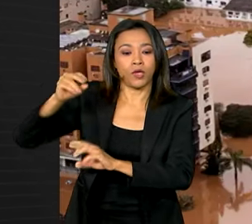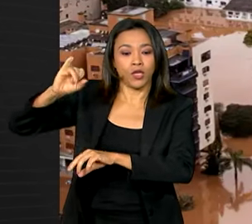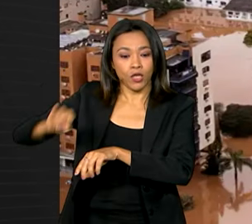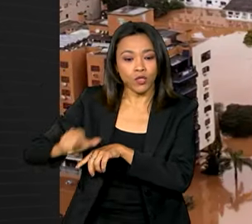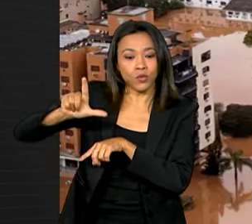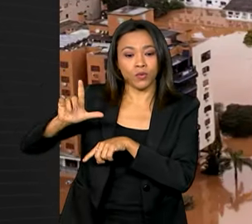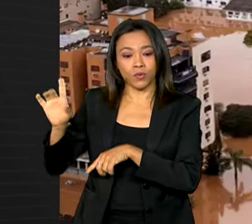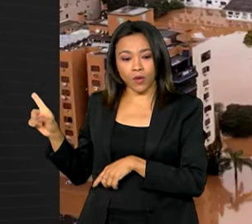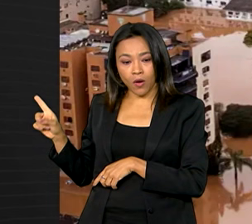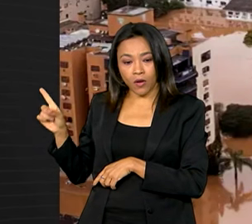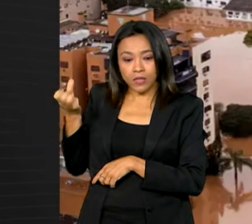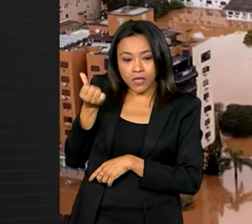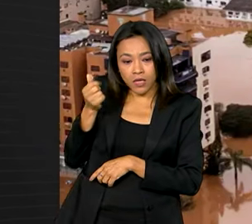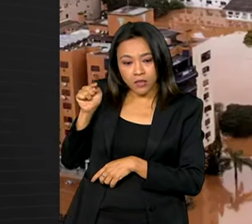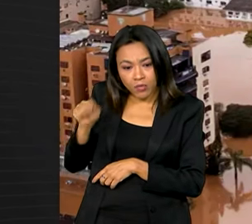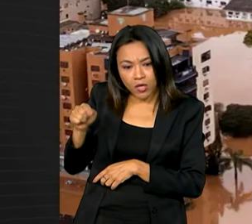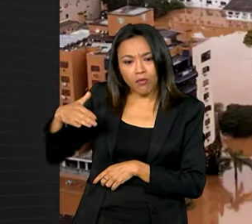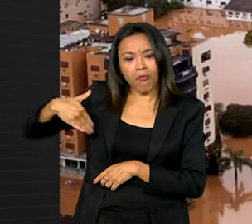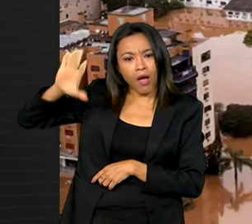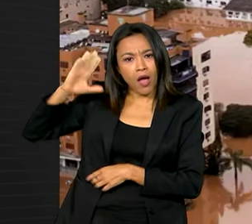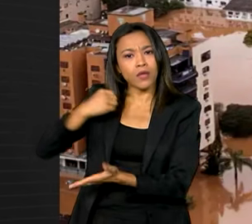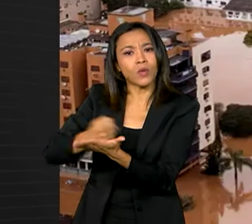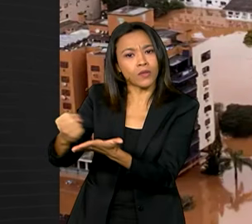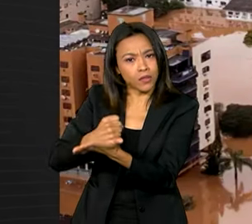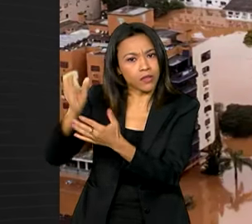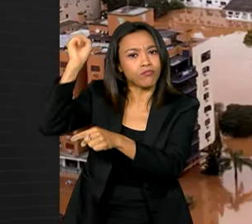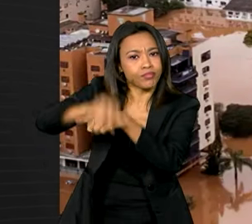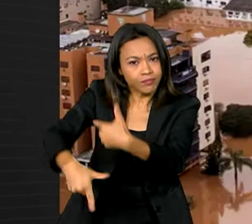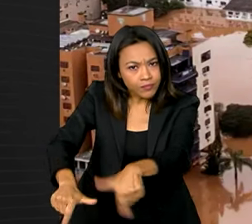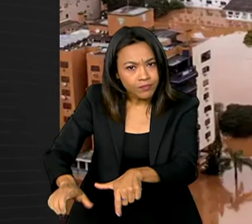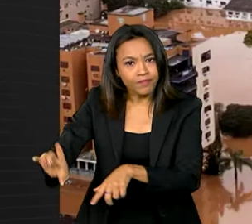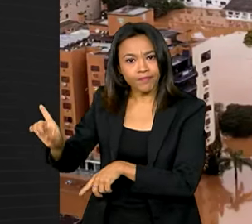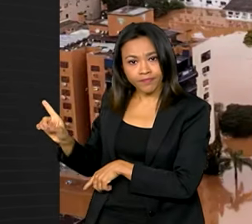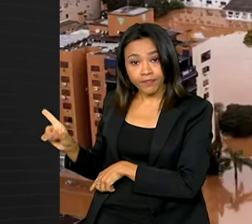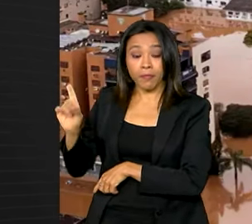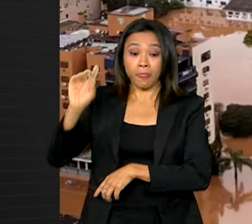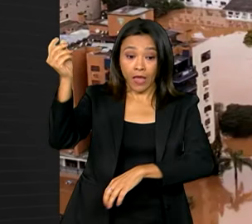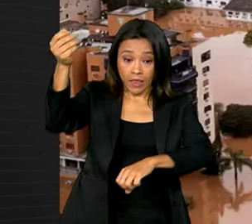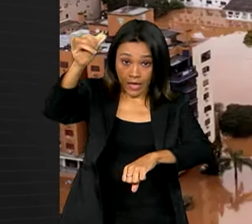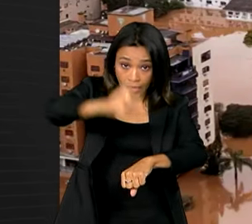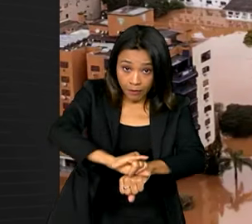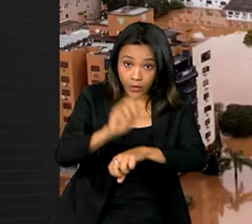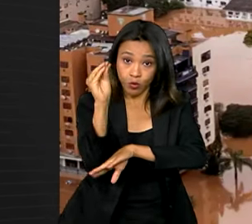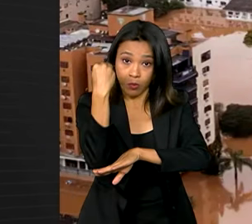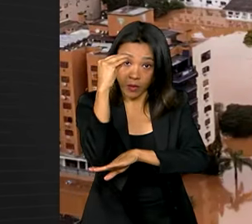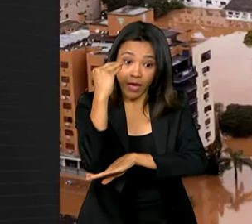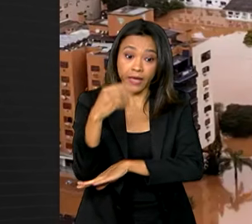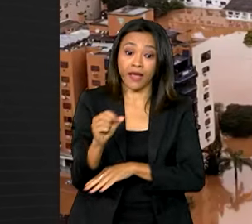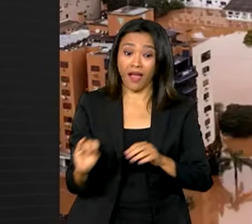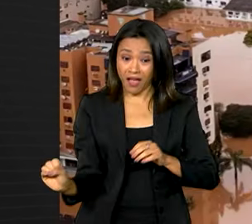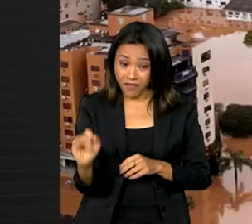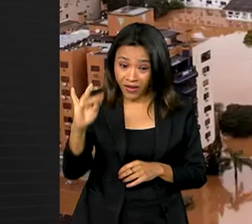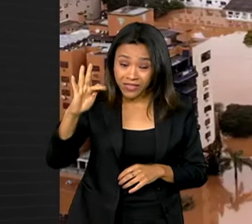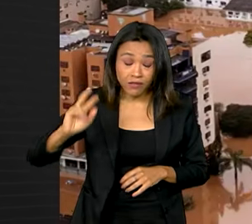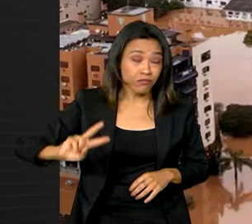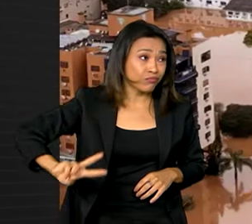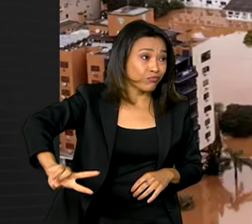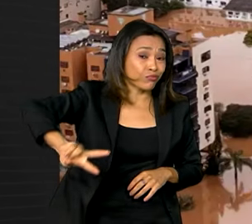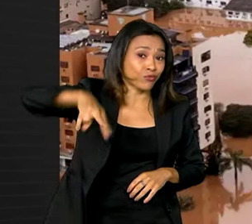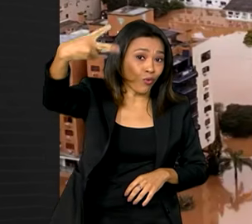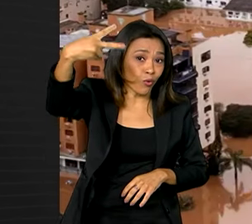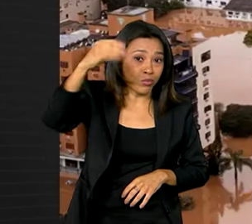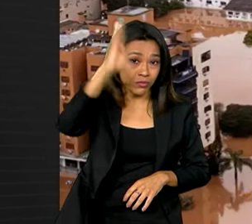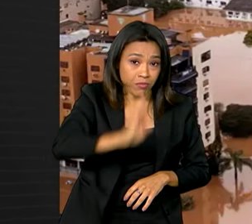.690 postos de trabalho. Em Porto Alegre, a inflação foi o dobro da média nacional em maio,